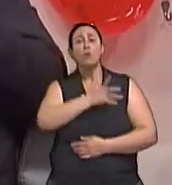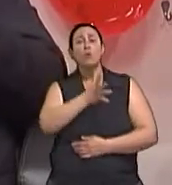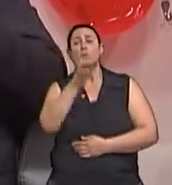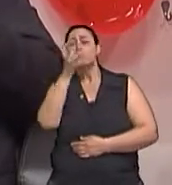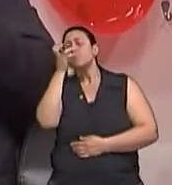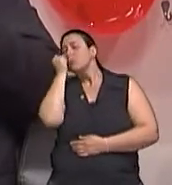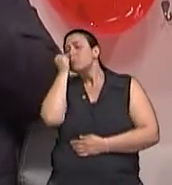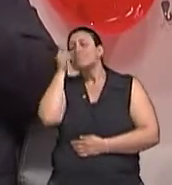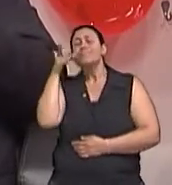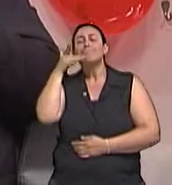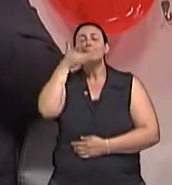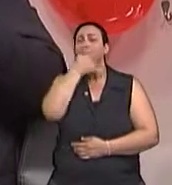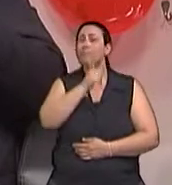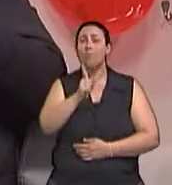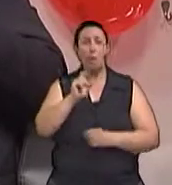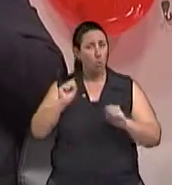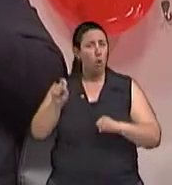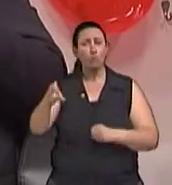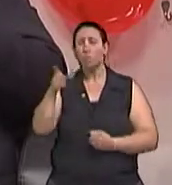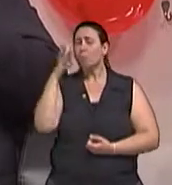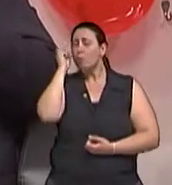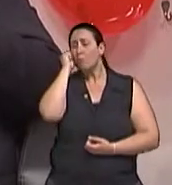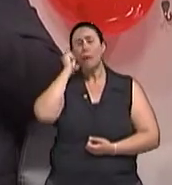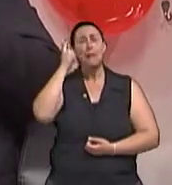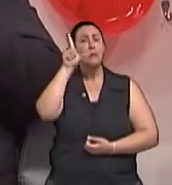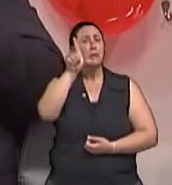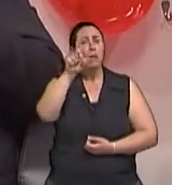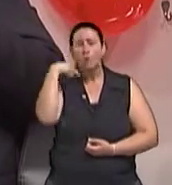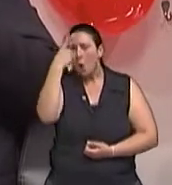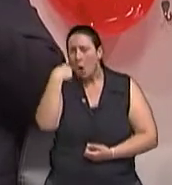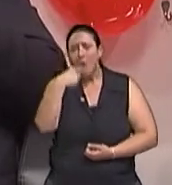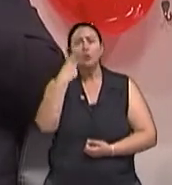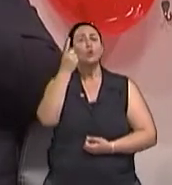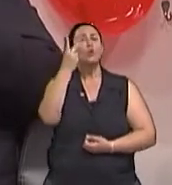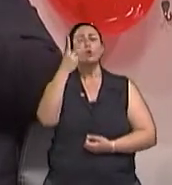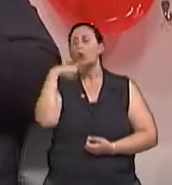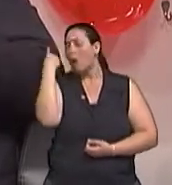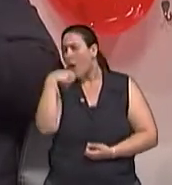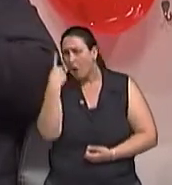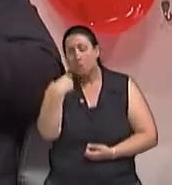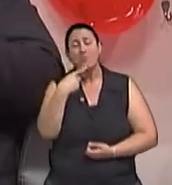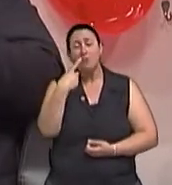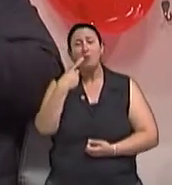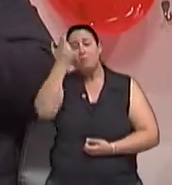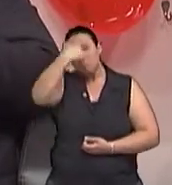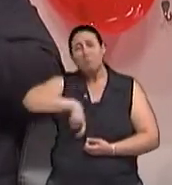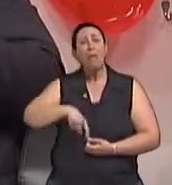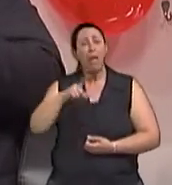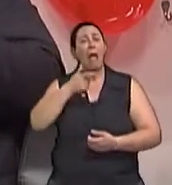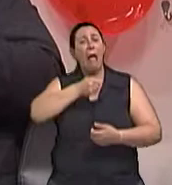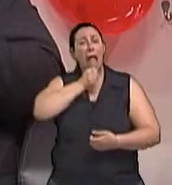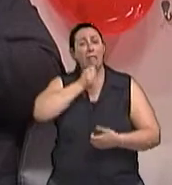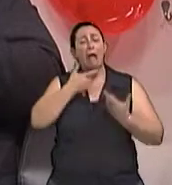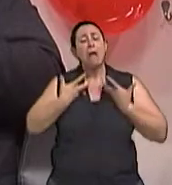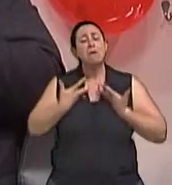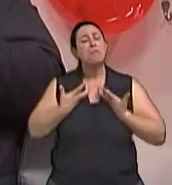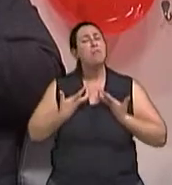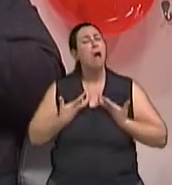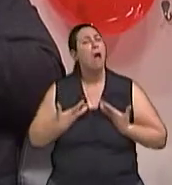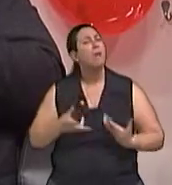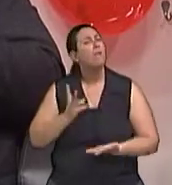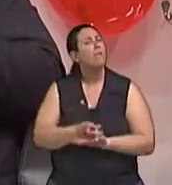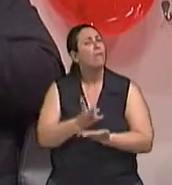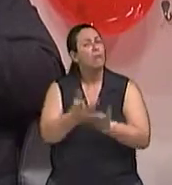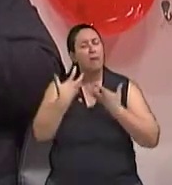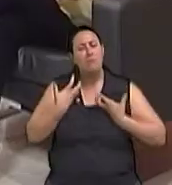Ele pode até passar 10 horas dormindo, 12 horas dormindo. Ele vai ficar sonolento e com a diminuição da capacidade de concentração durante o dia.